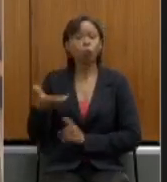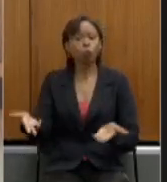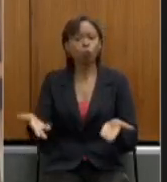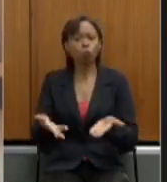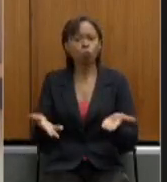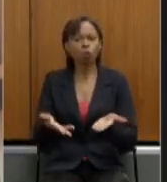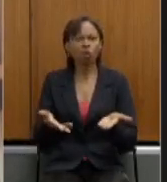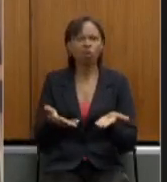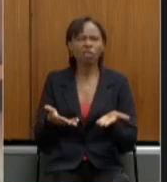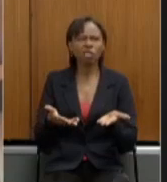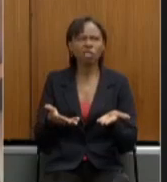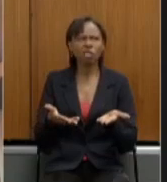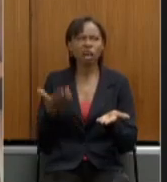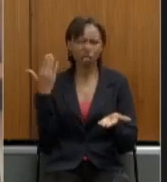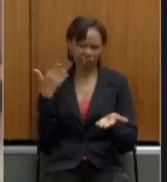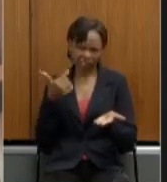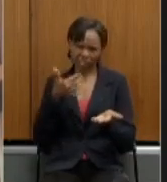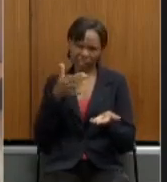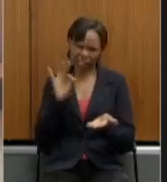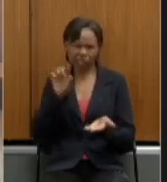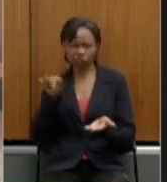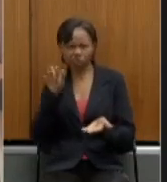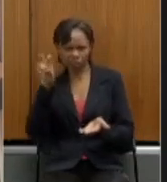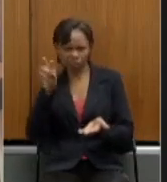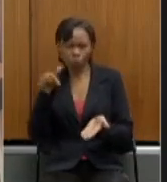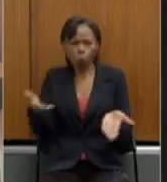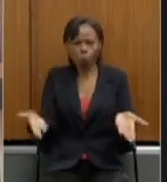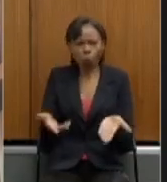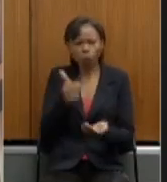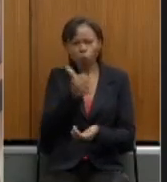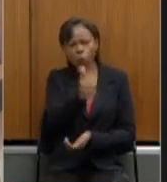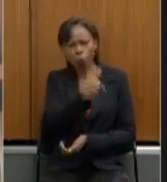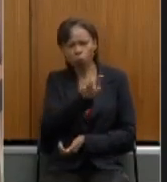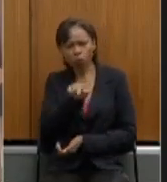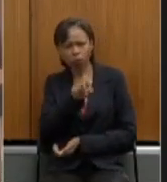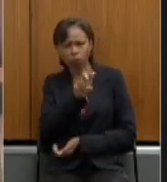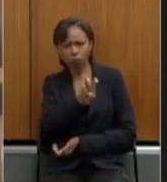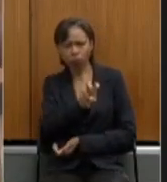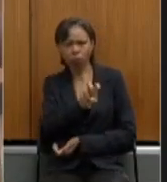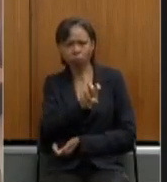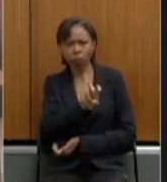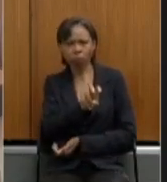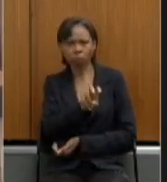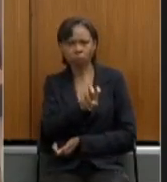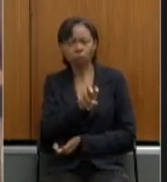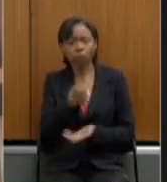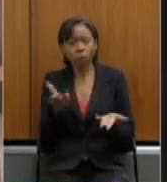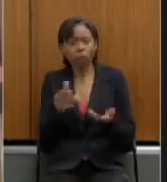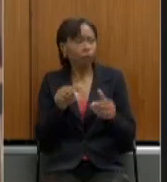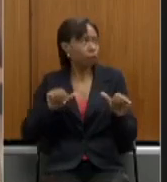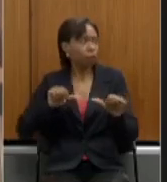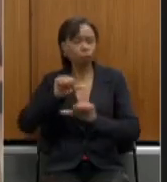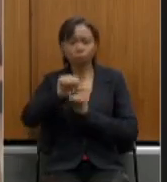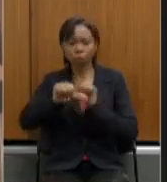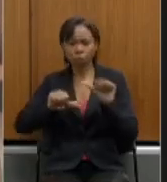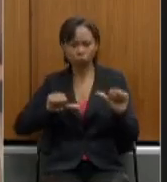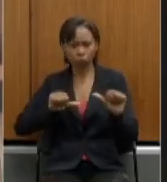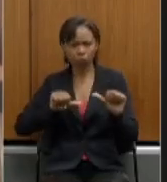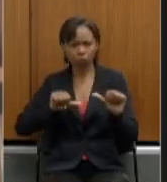era 10,5% hoje se não me engano já está em 11,5% e essa alteração de